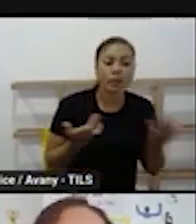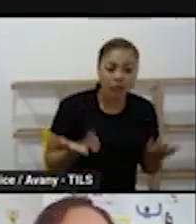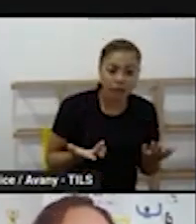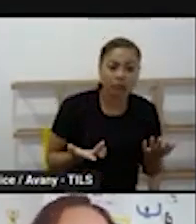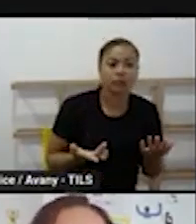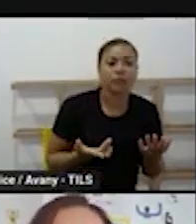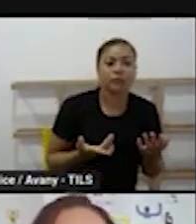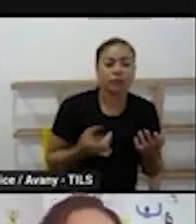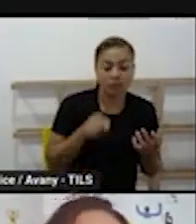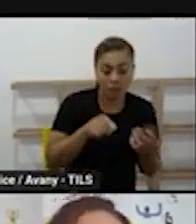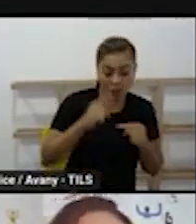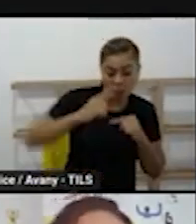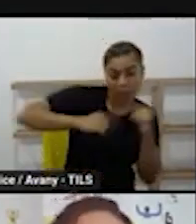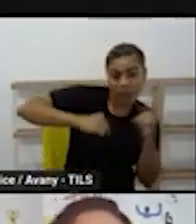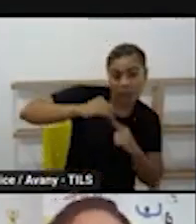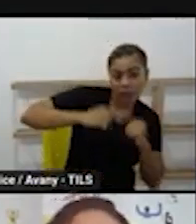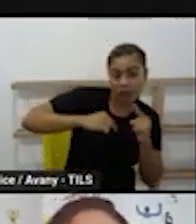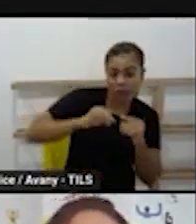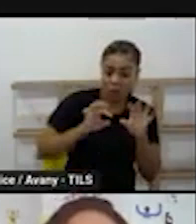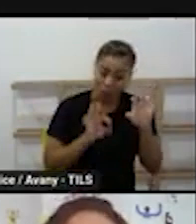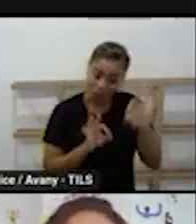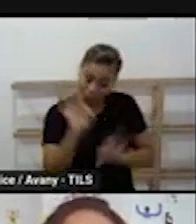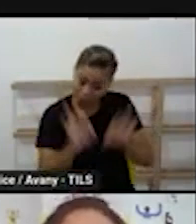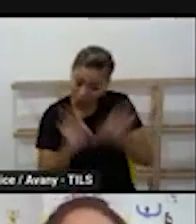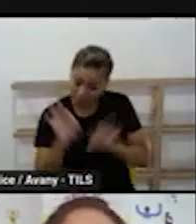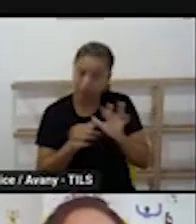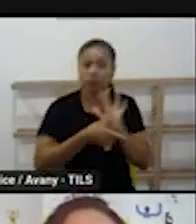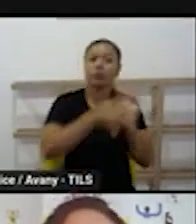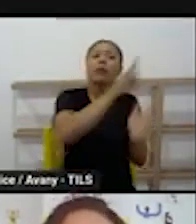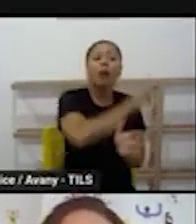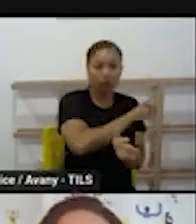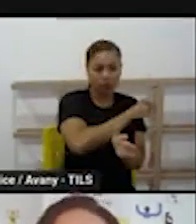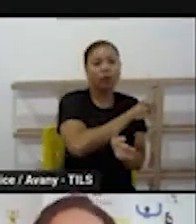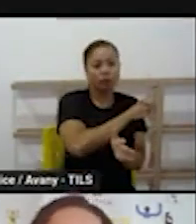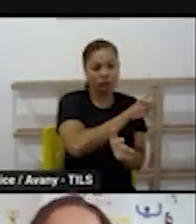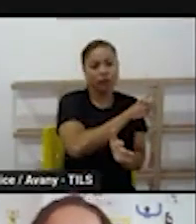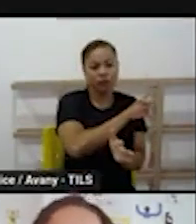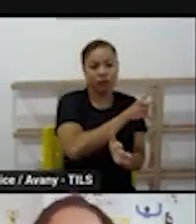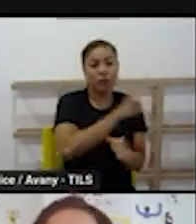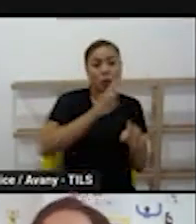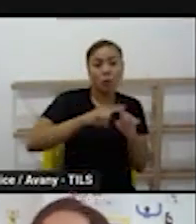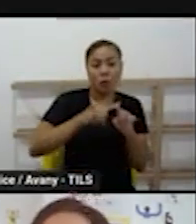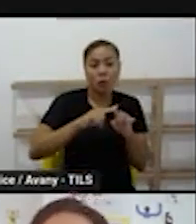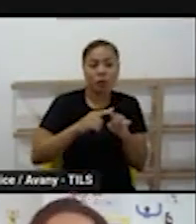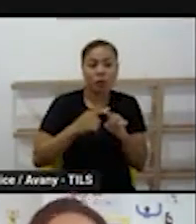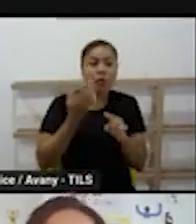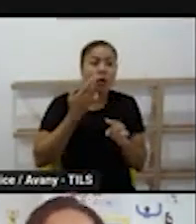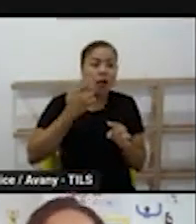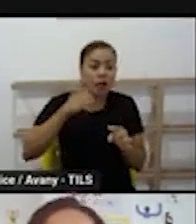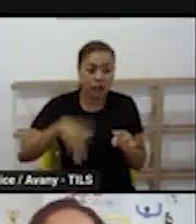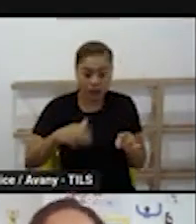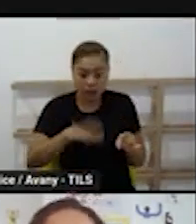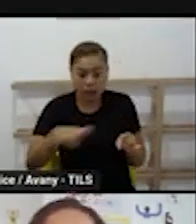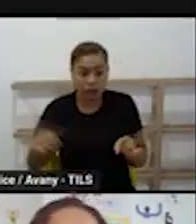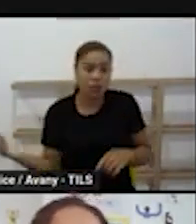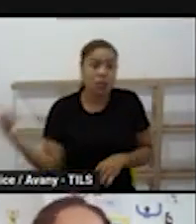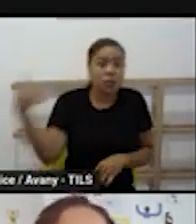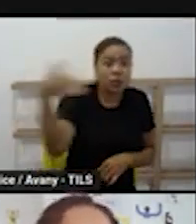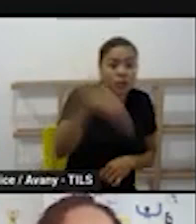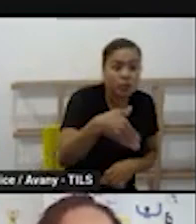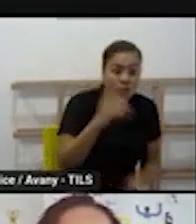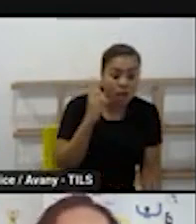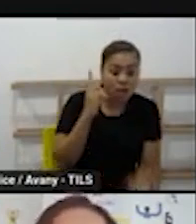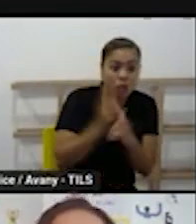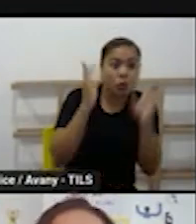assim que as crianças chegam elas já vão começar a explorar esse material lembrando que acolhida gente a gente